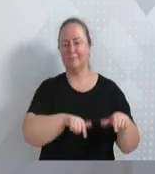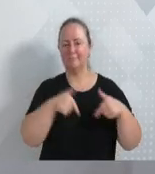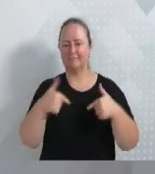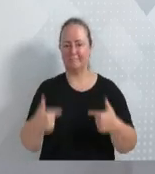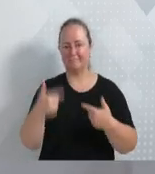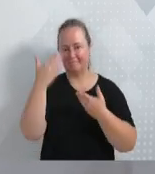Muito obrigada.